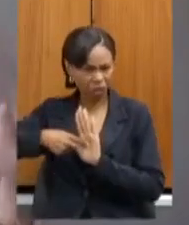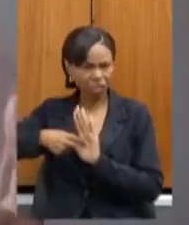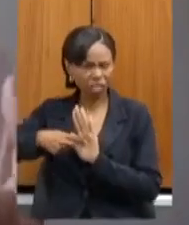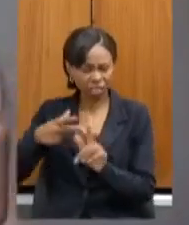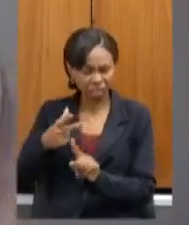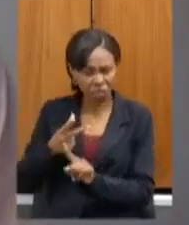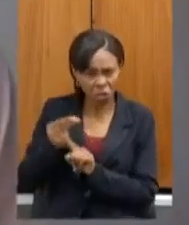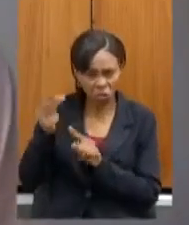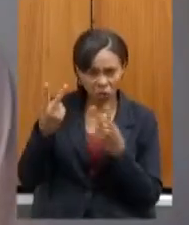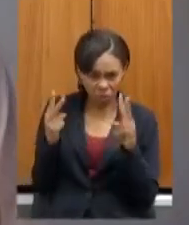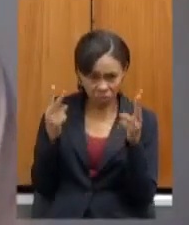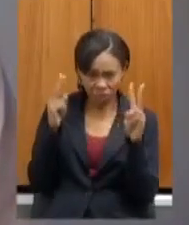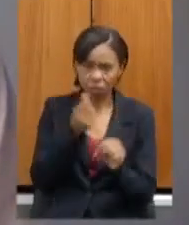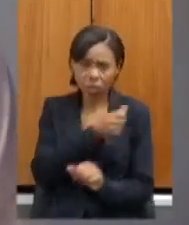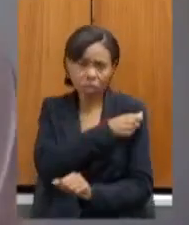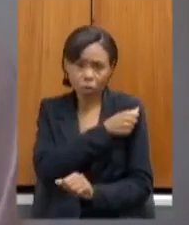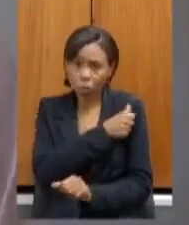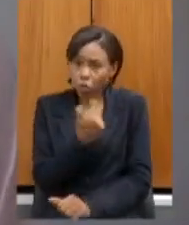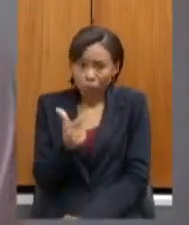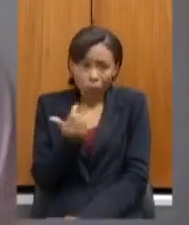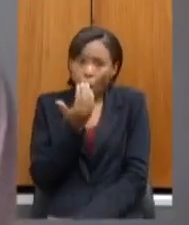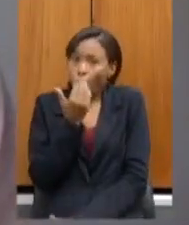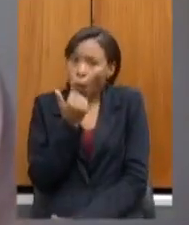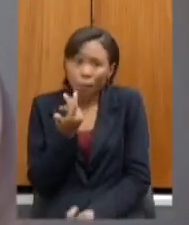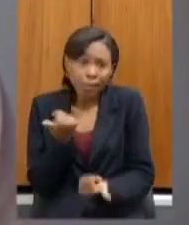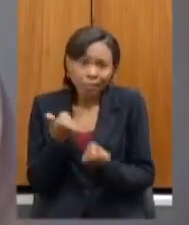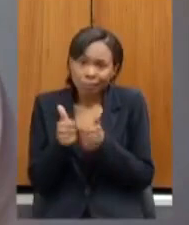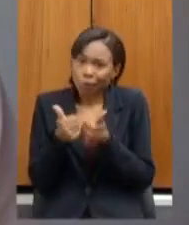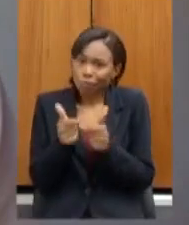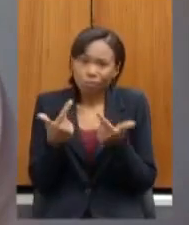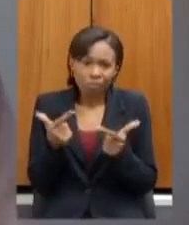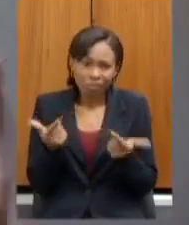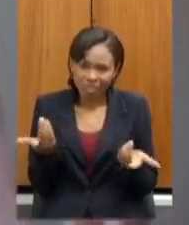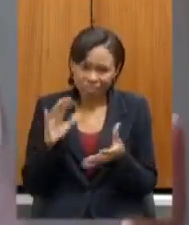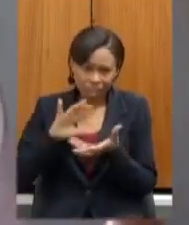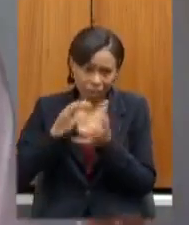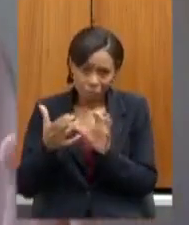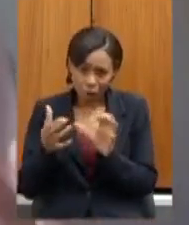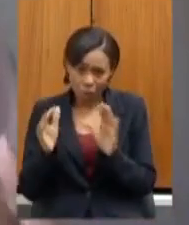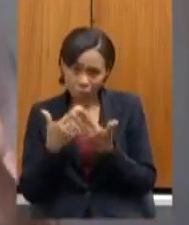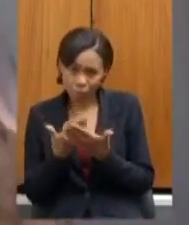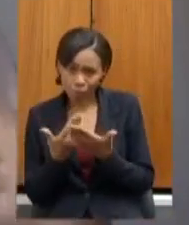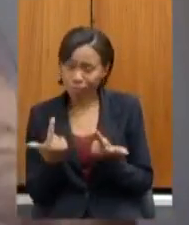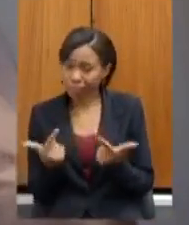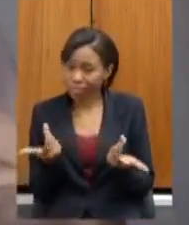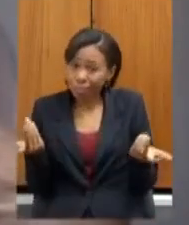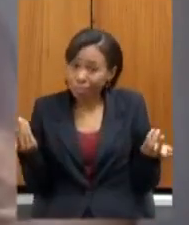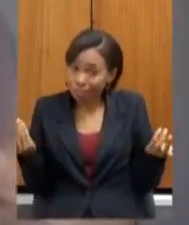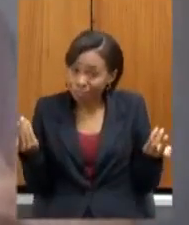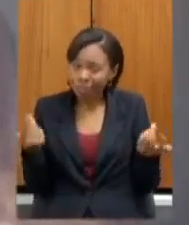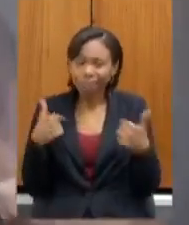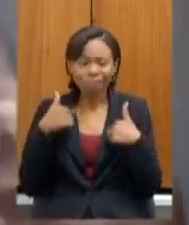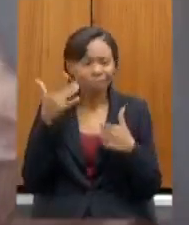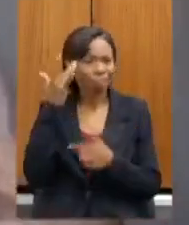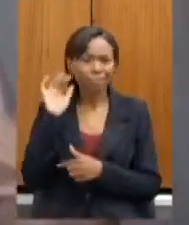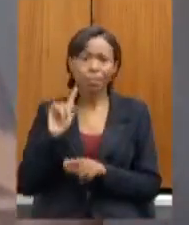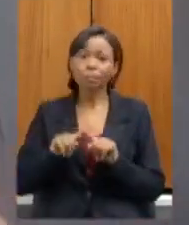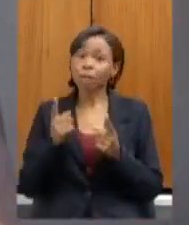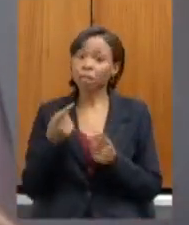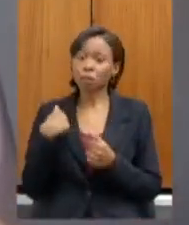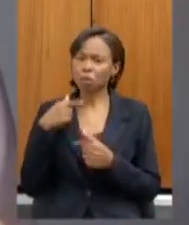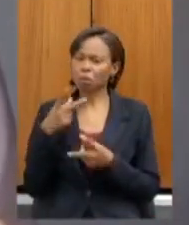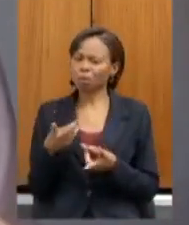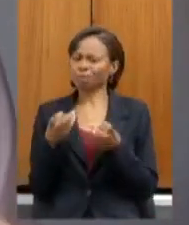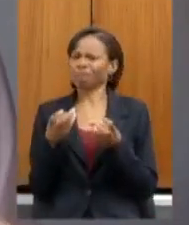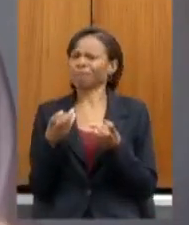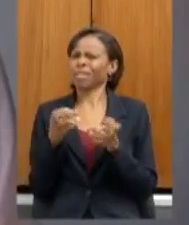comida sem transporte sem reforma em escola eu não sei mas assim eu tenho a percepção de que não